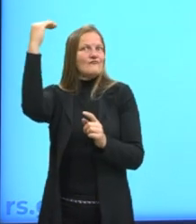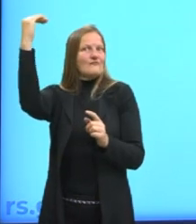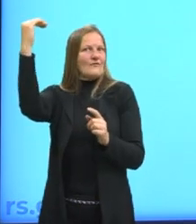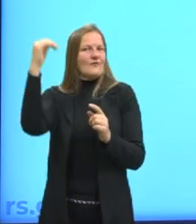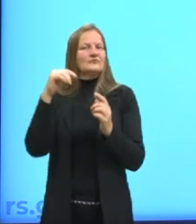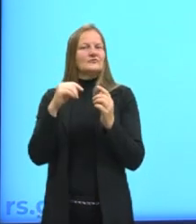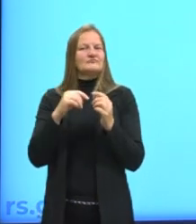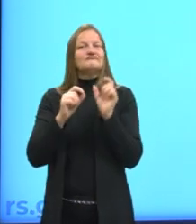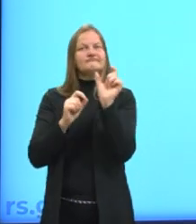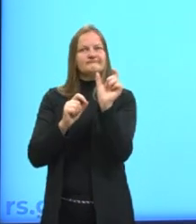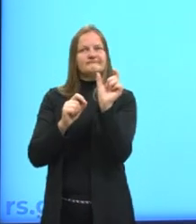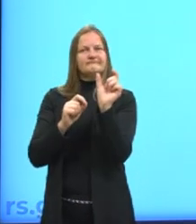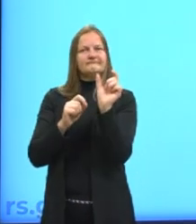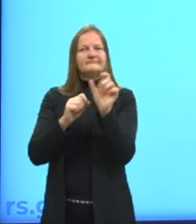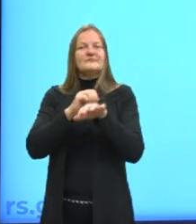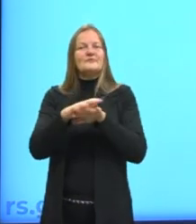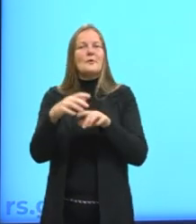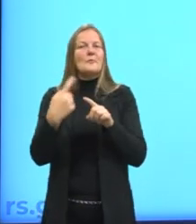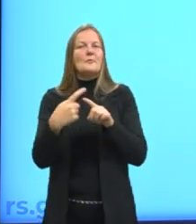de linguagem para...